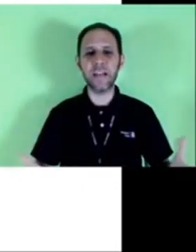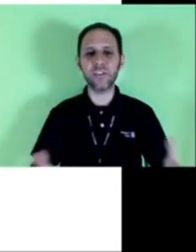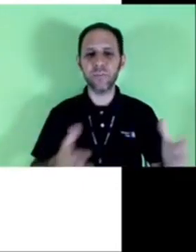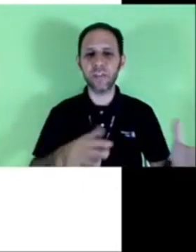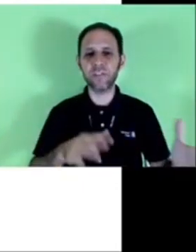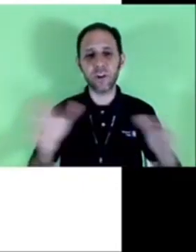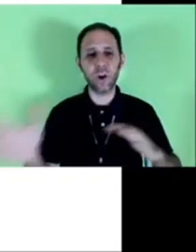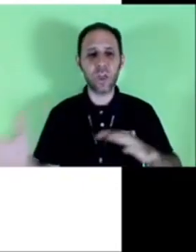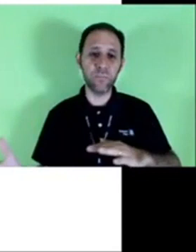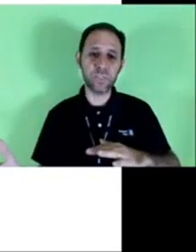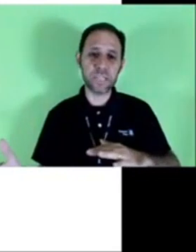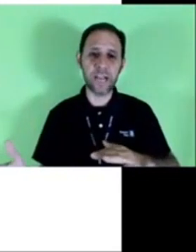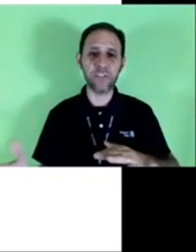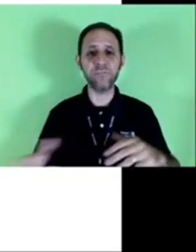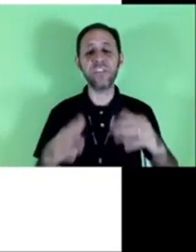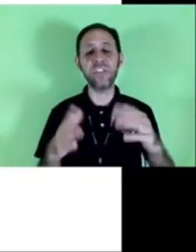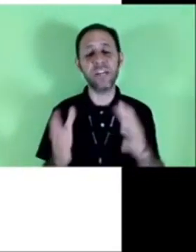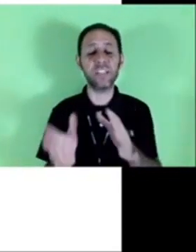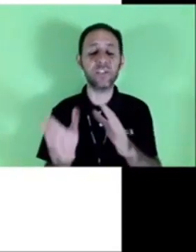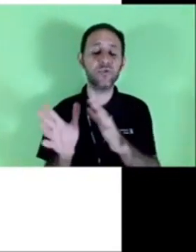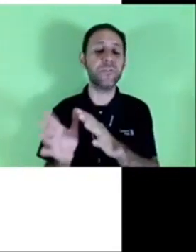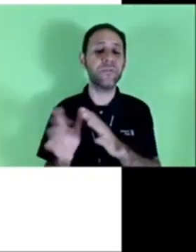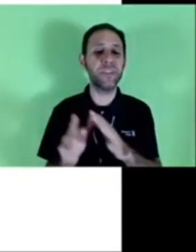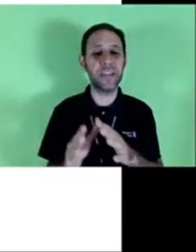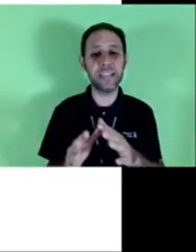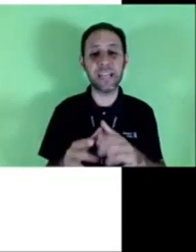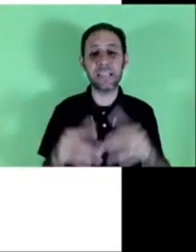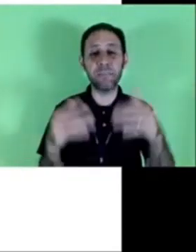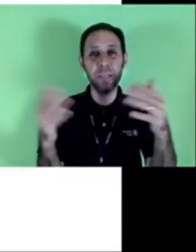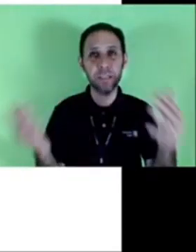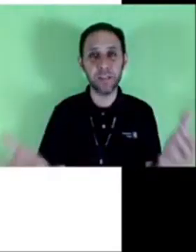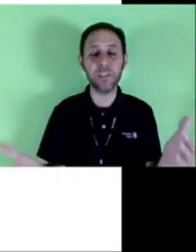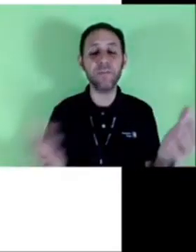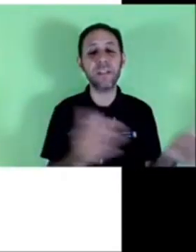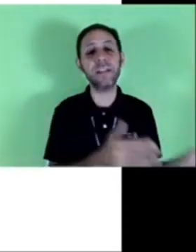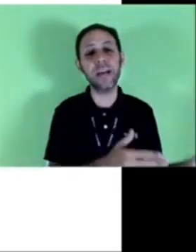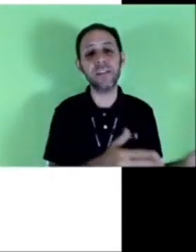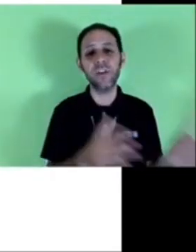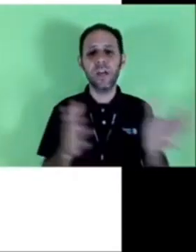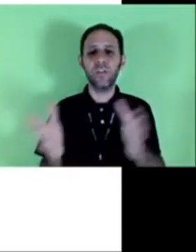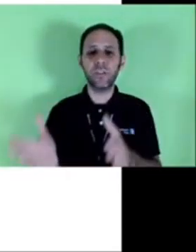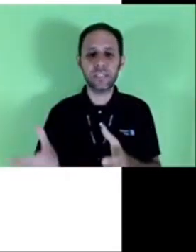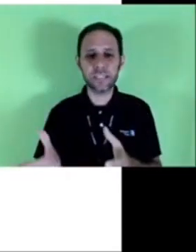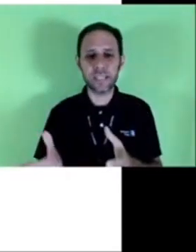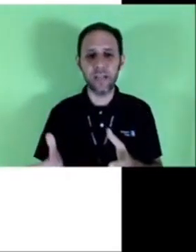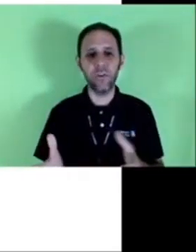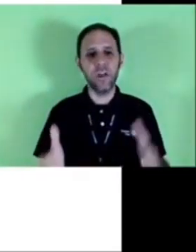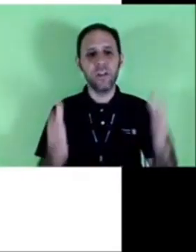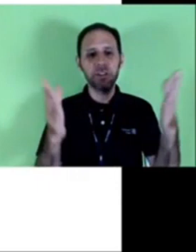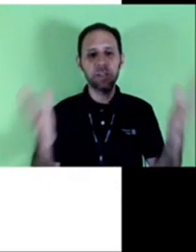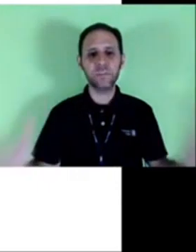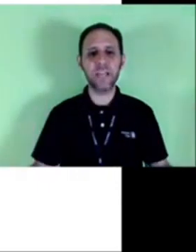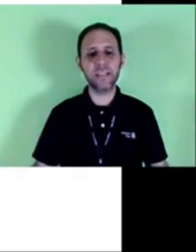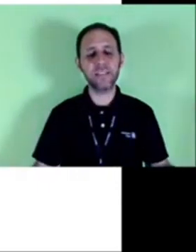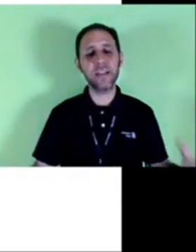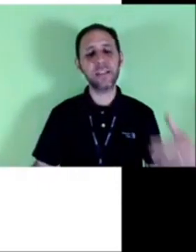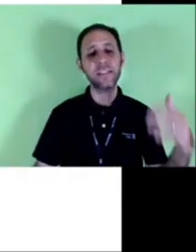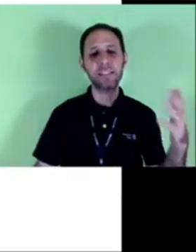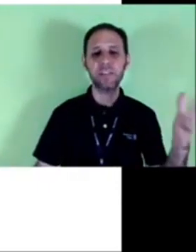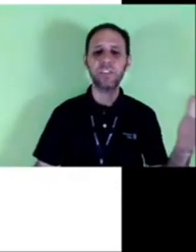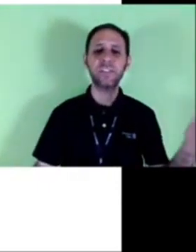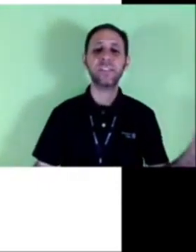pode ser mais ou menos rebuscado mediante a sua finalidade dependendo da finalidade do atestado nós temos